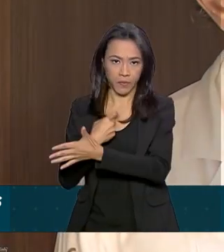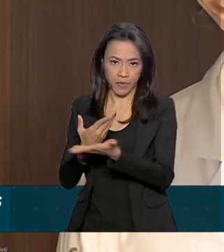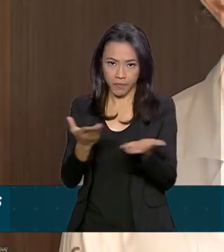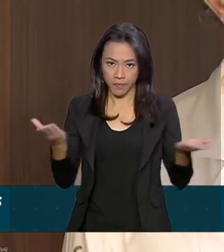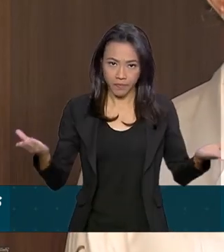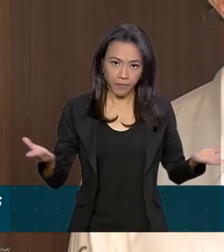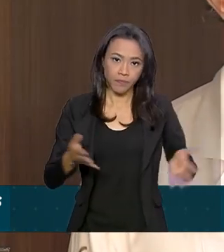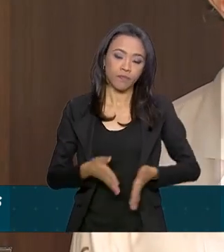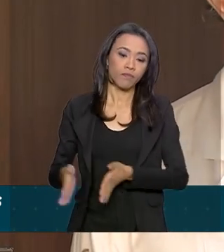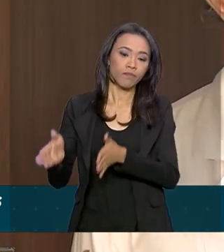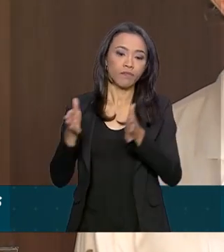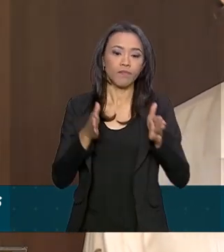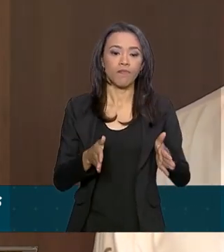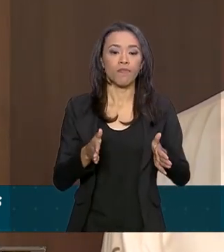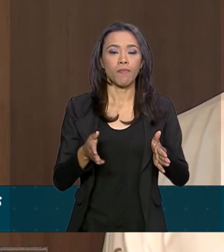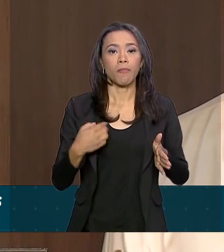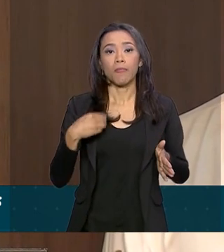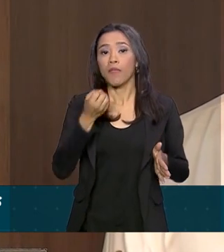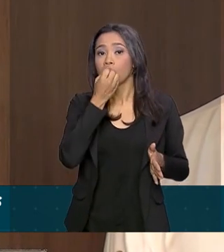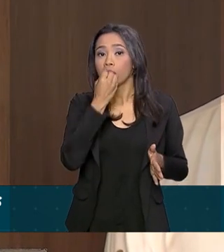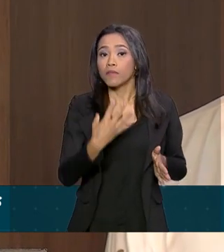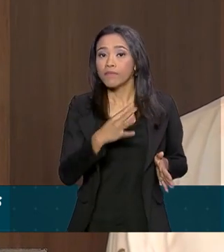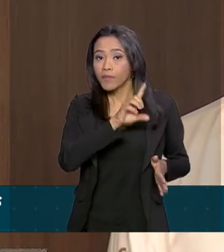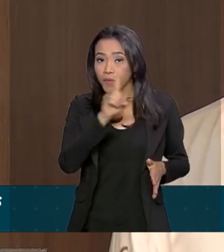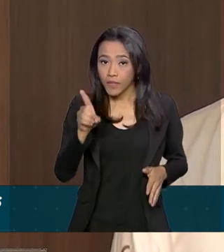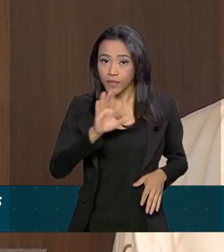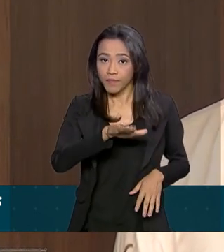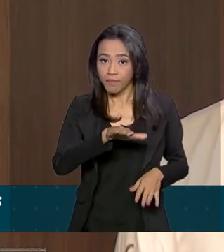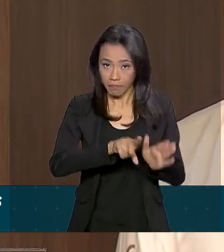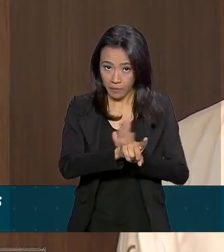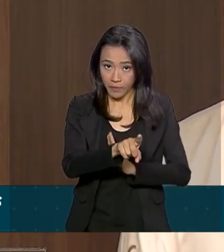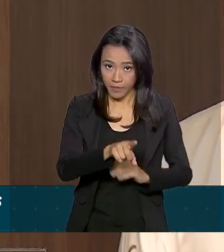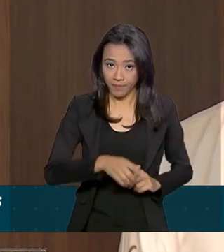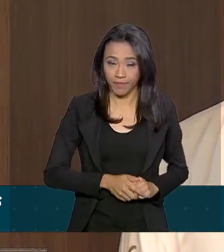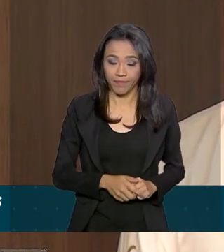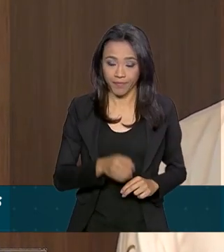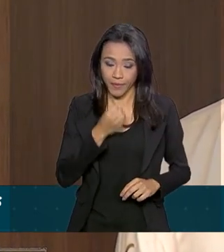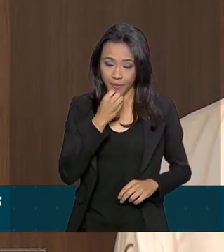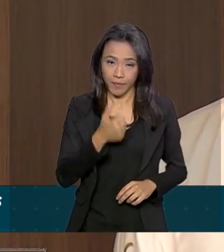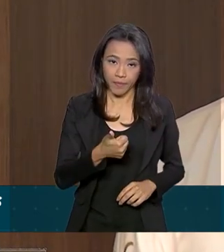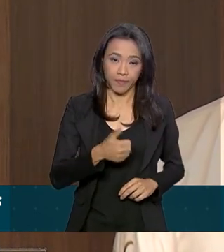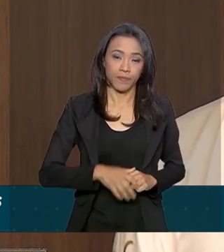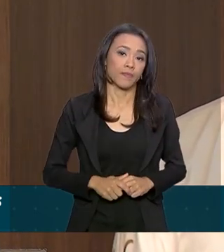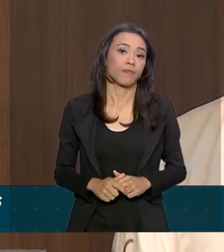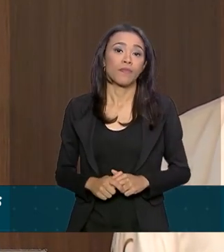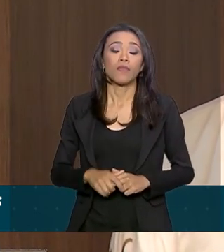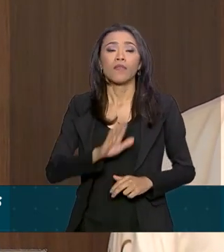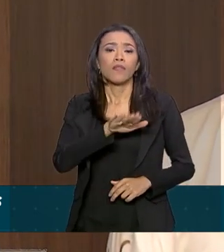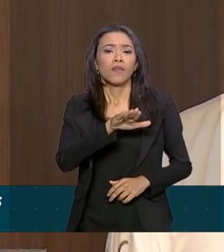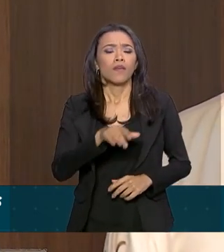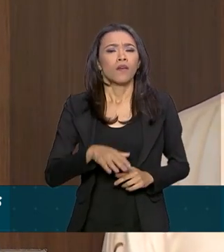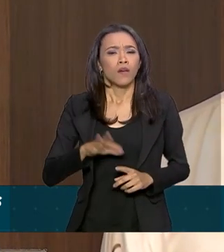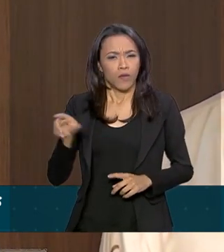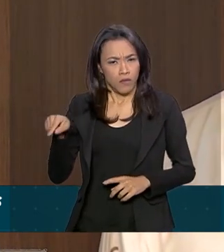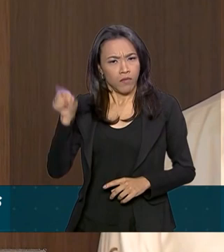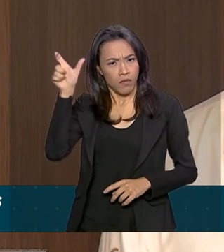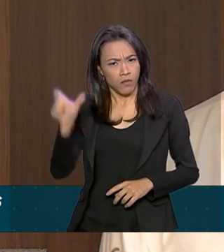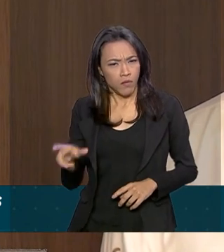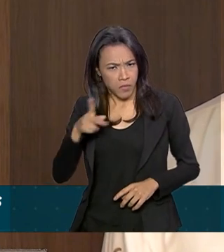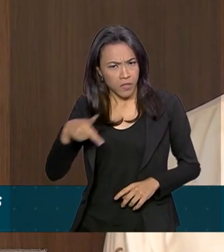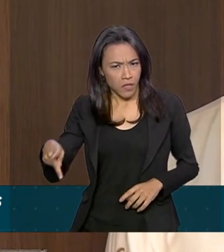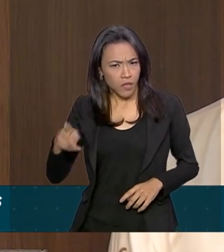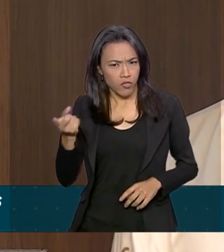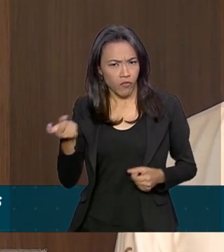Porta-voz, bom dia, Ana Carla do UOL. O presidente... Tudo bem, tudo bem, o senhor porta-voz. O presidente vai voltar ao cargo